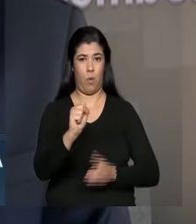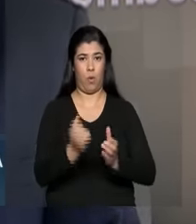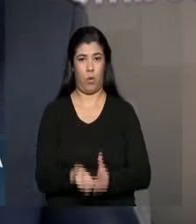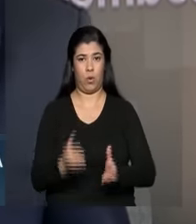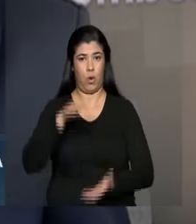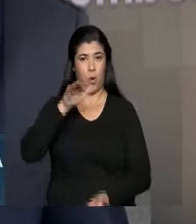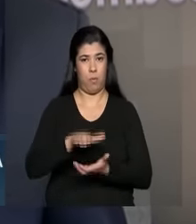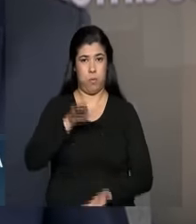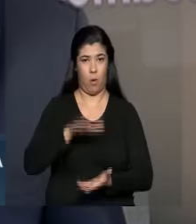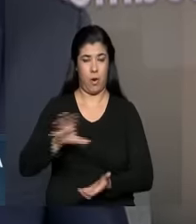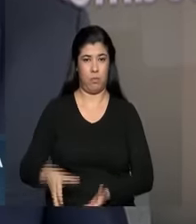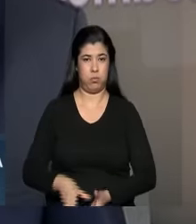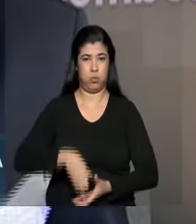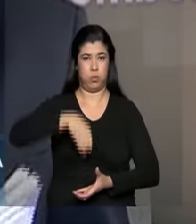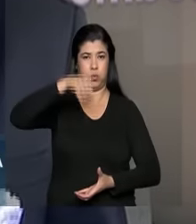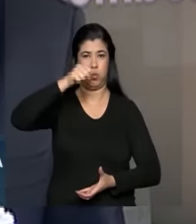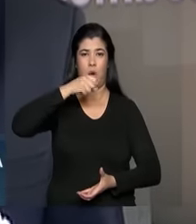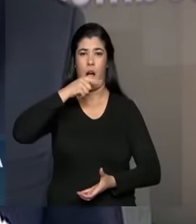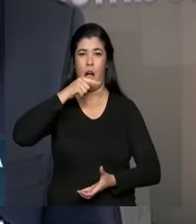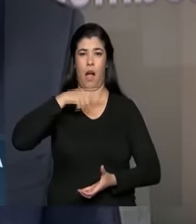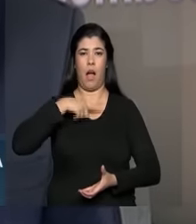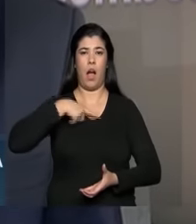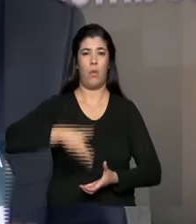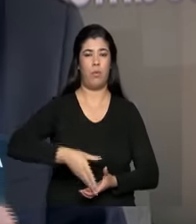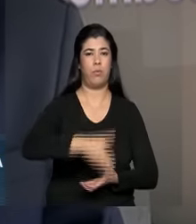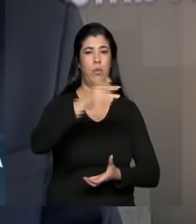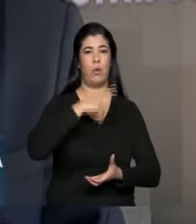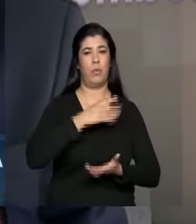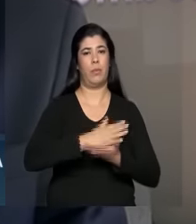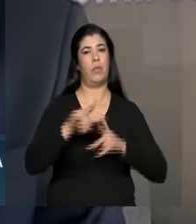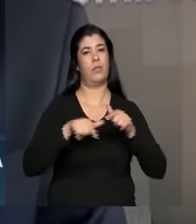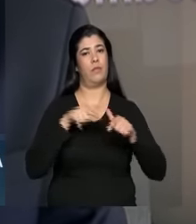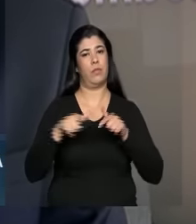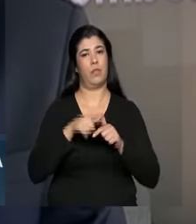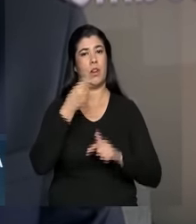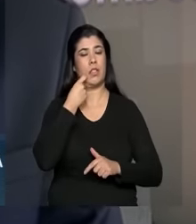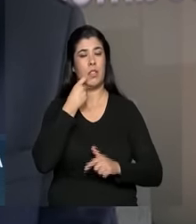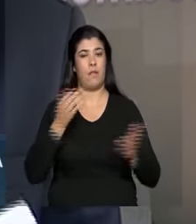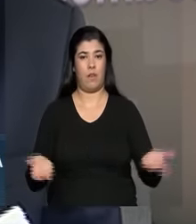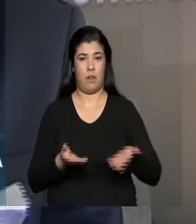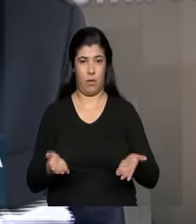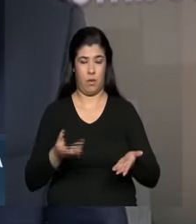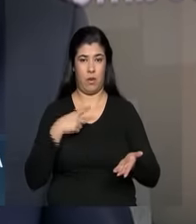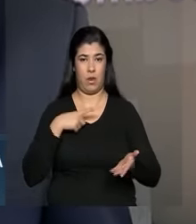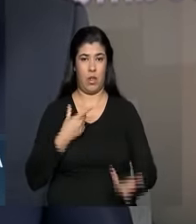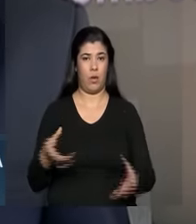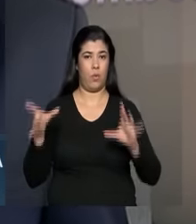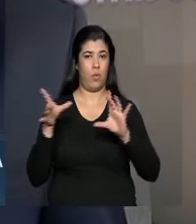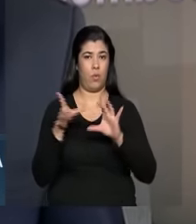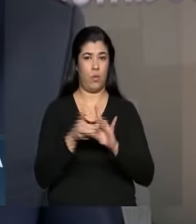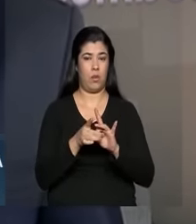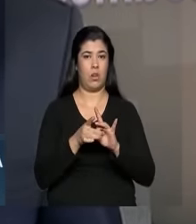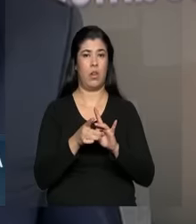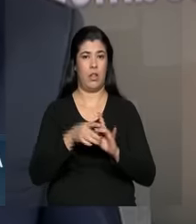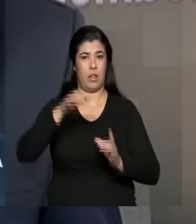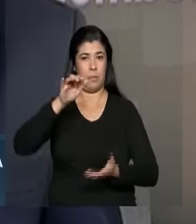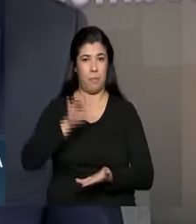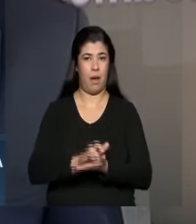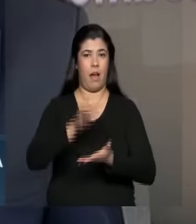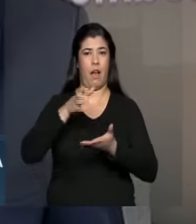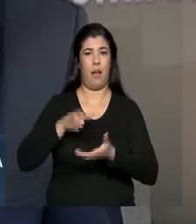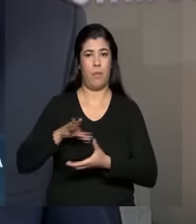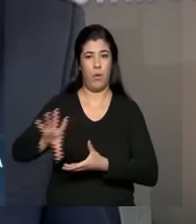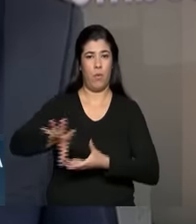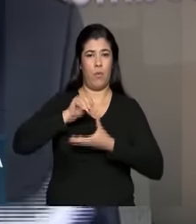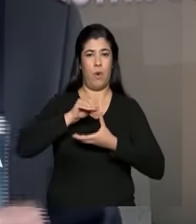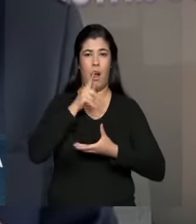parte da estação de bombeamento passam a funcionar a partir desta sexta-feira, com a ligação pela presidenta Dilma